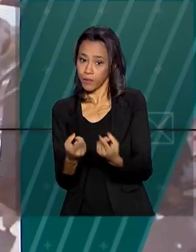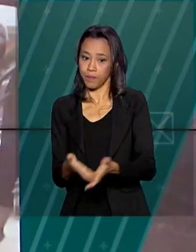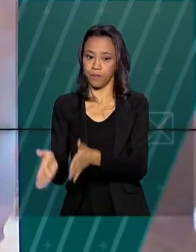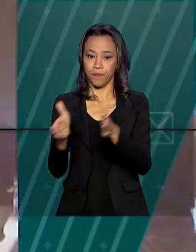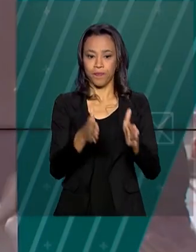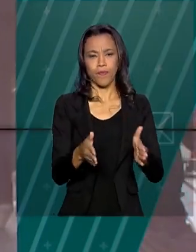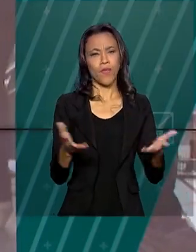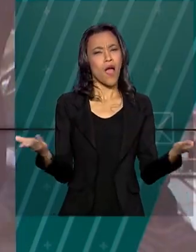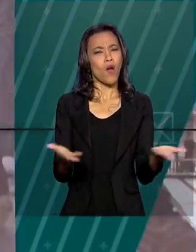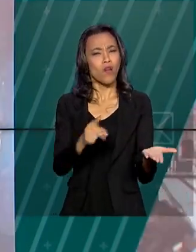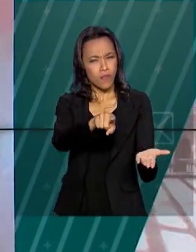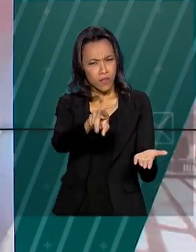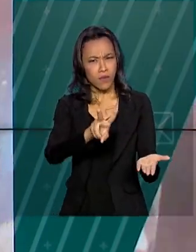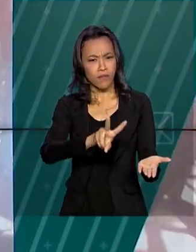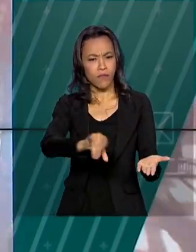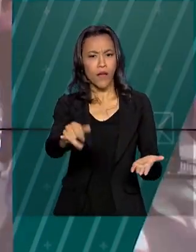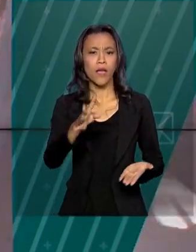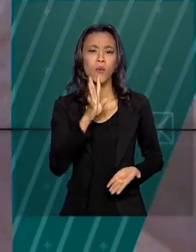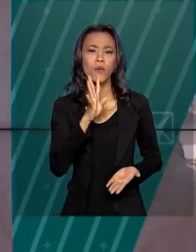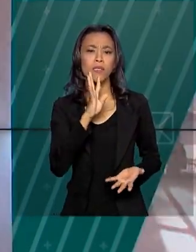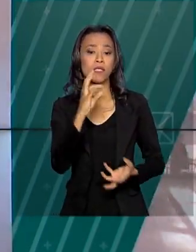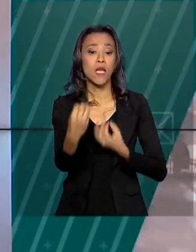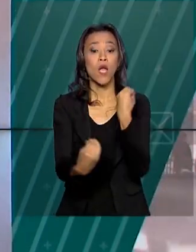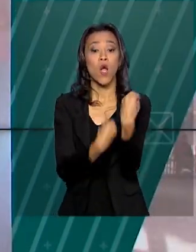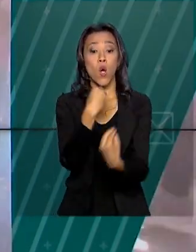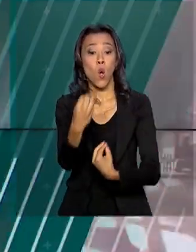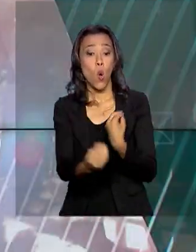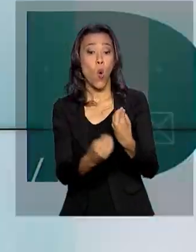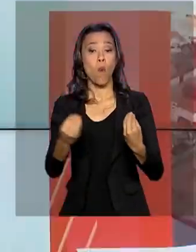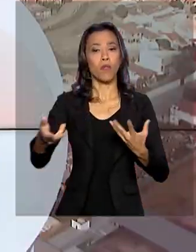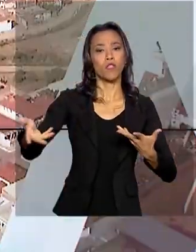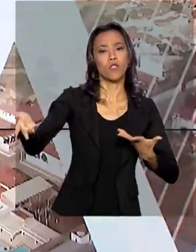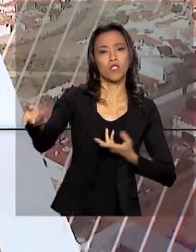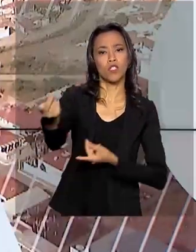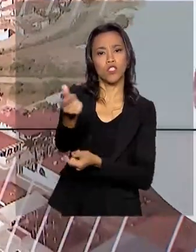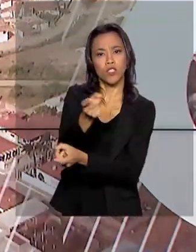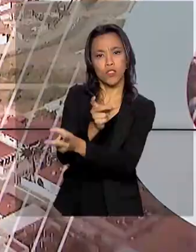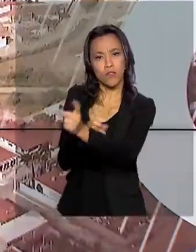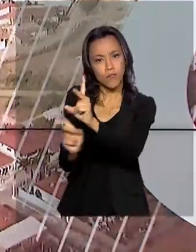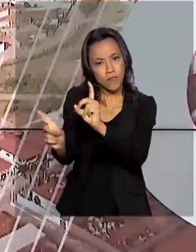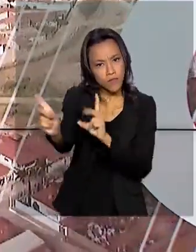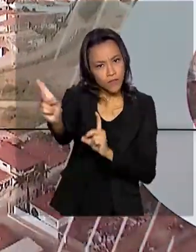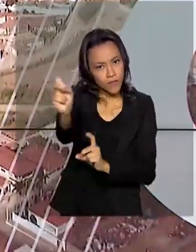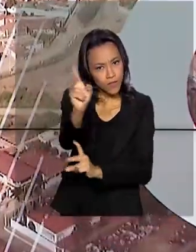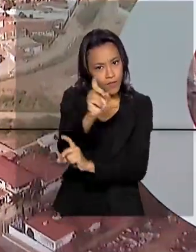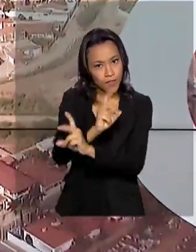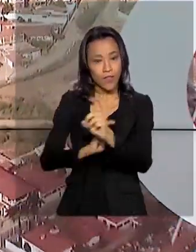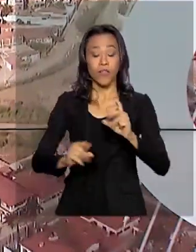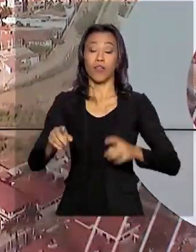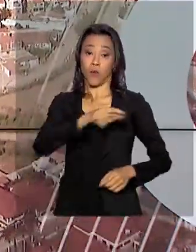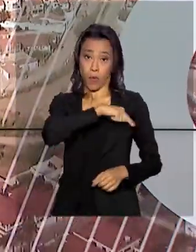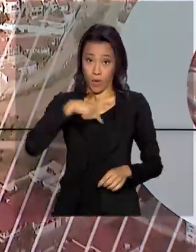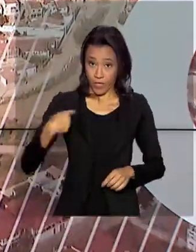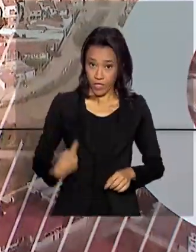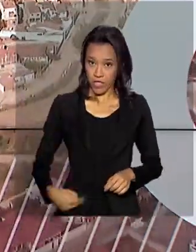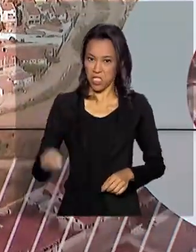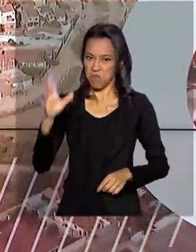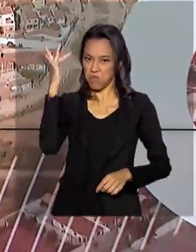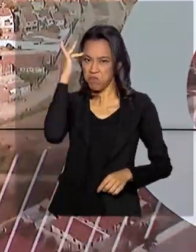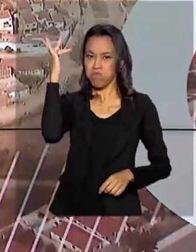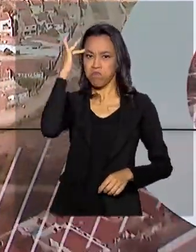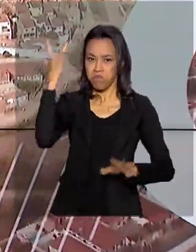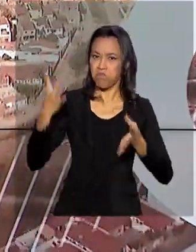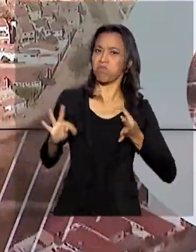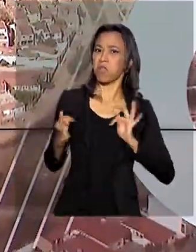Bom, você vai conhecer agora como são as nossas trocas no comércio com a China. País com expertise na tecnologia